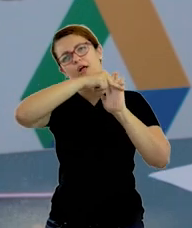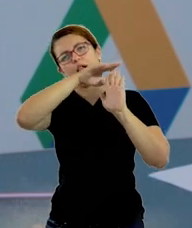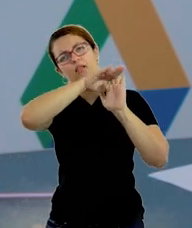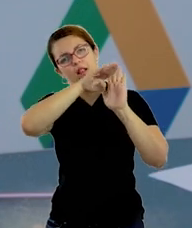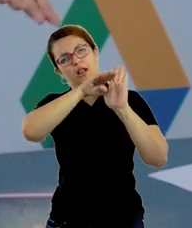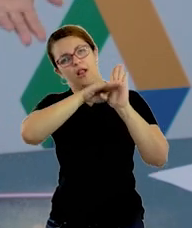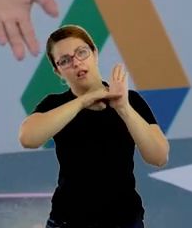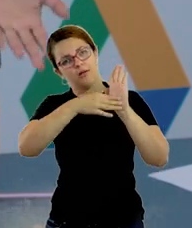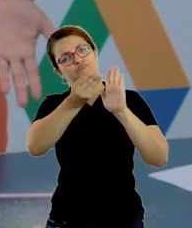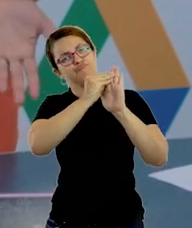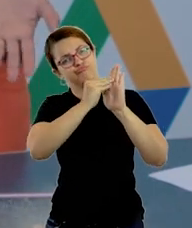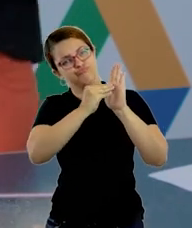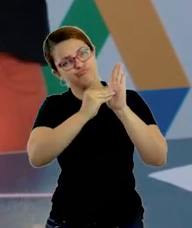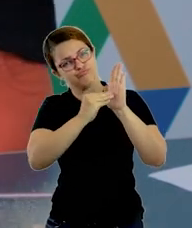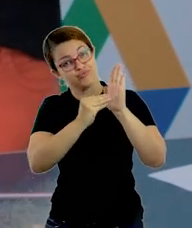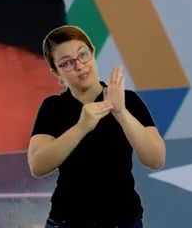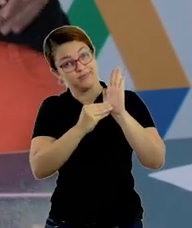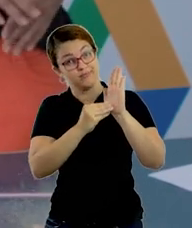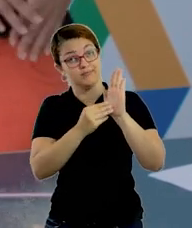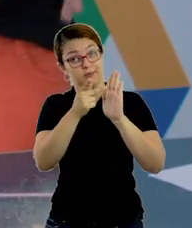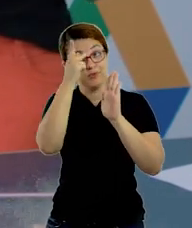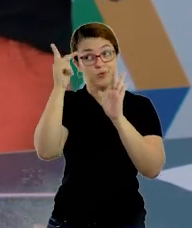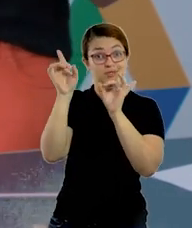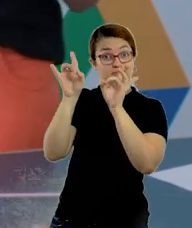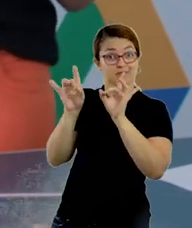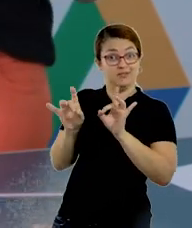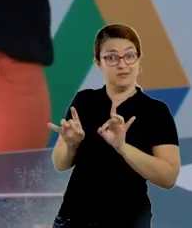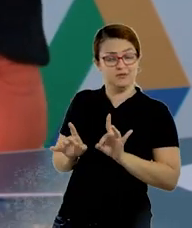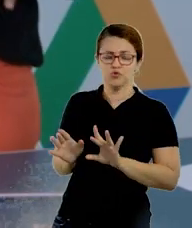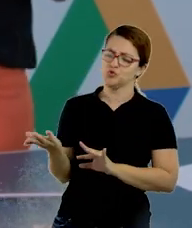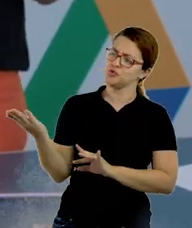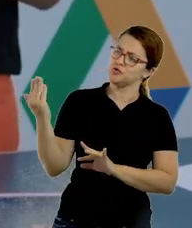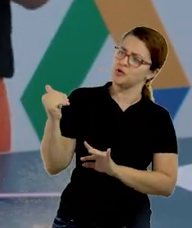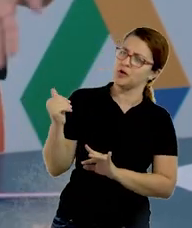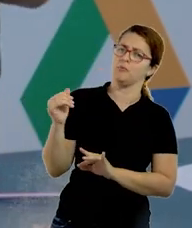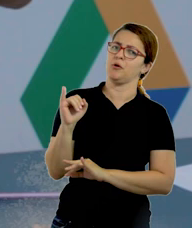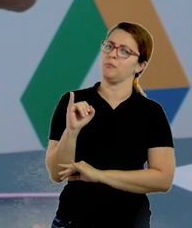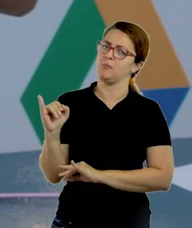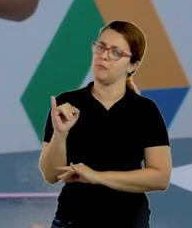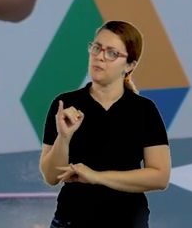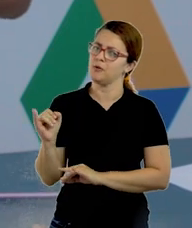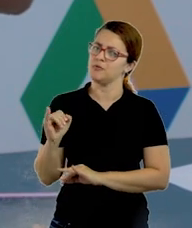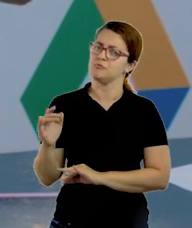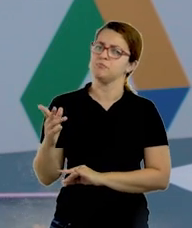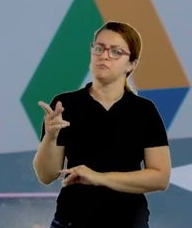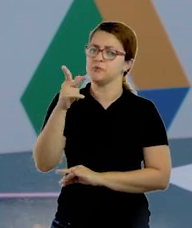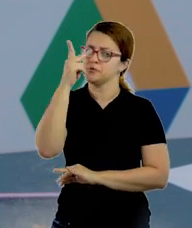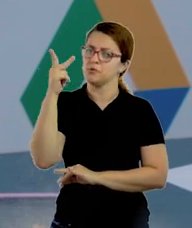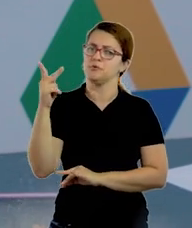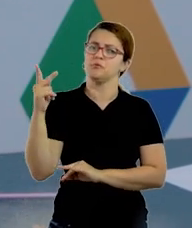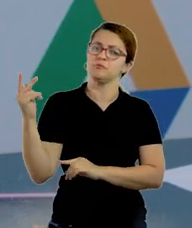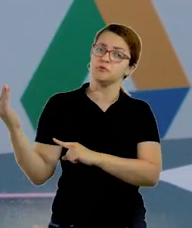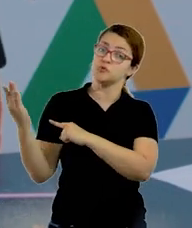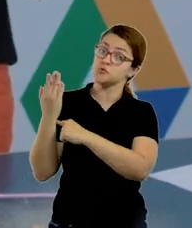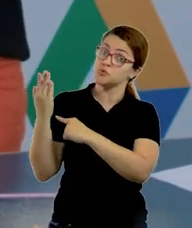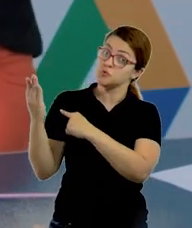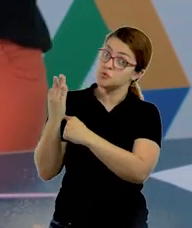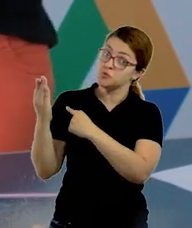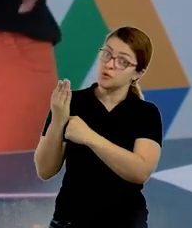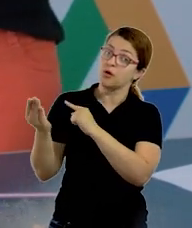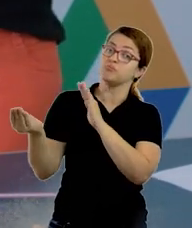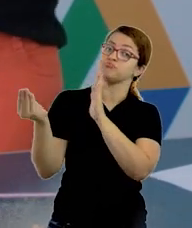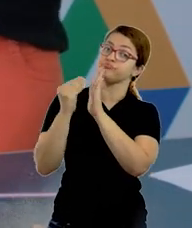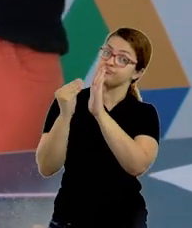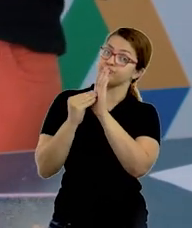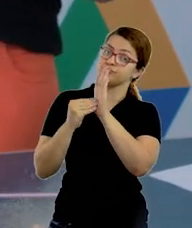aí, né? Para essa pessoa especial. Chama os irmãos, chama outras pessoas que tem aí na sua casa e pede para ele te ajudar também a confeccionar essa lista. Quando